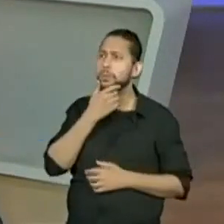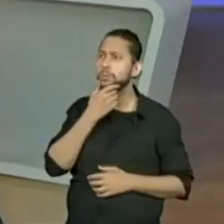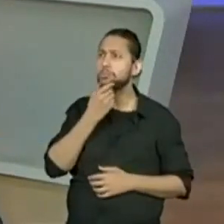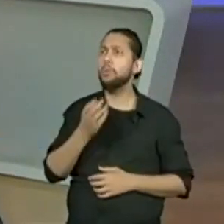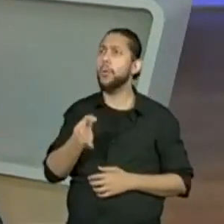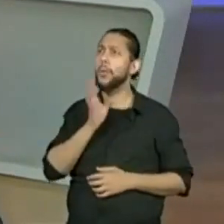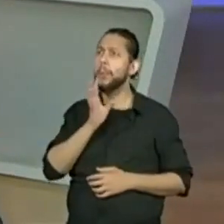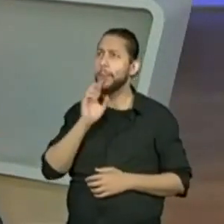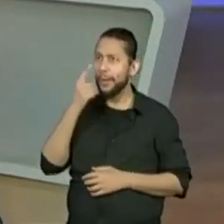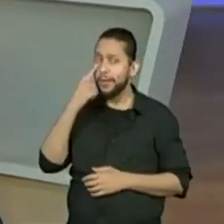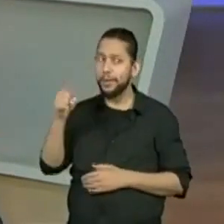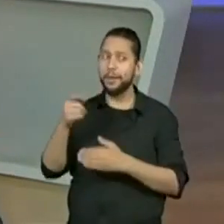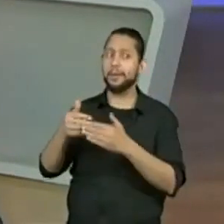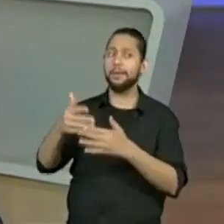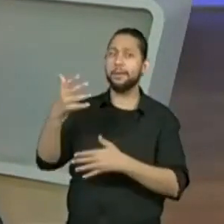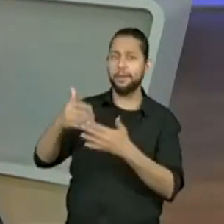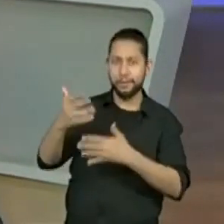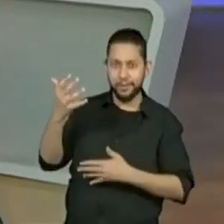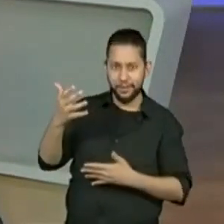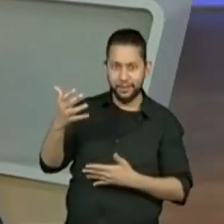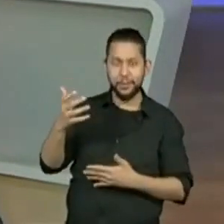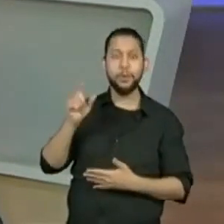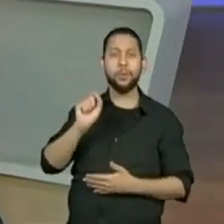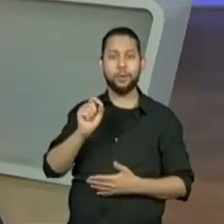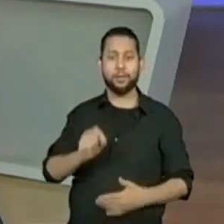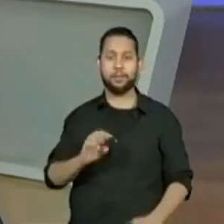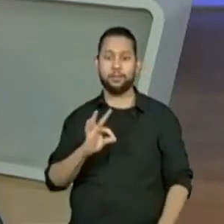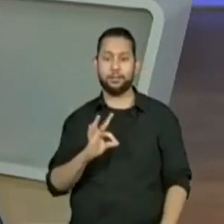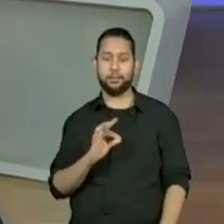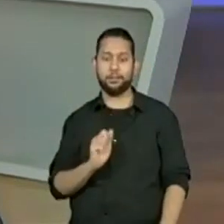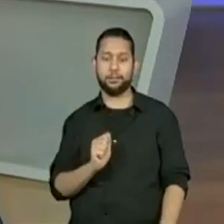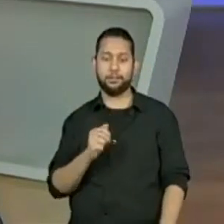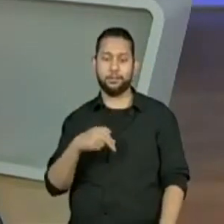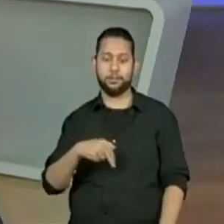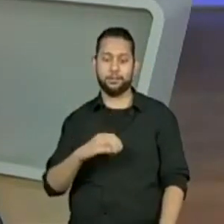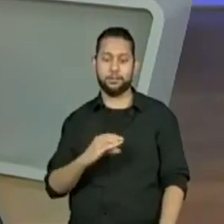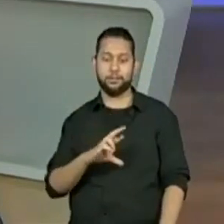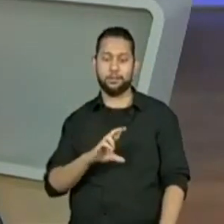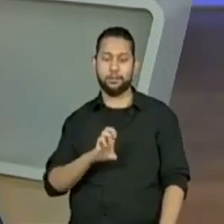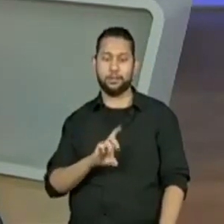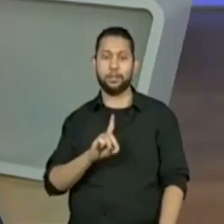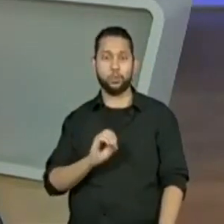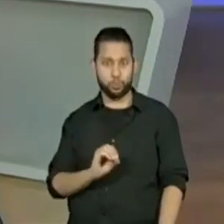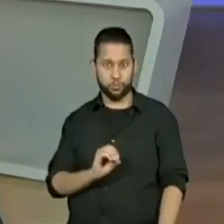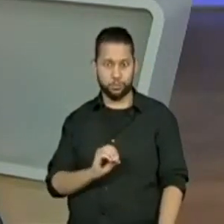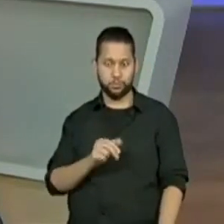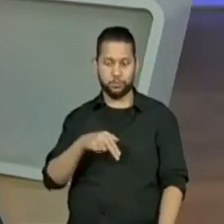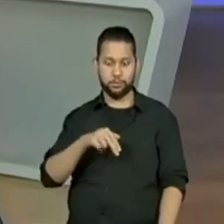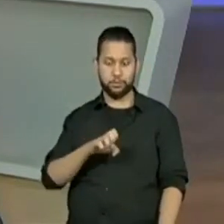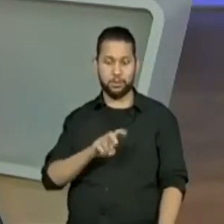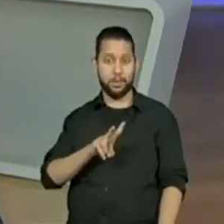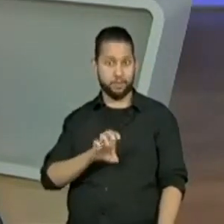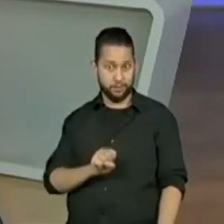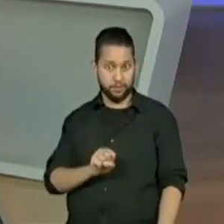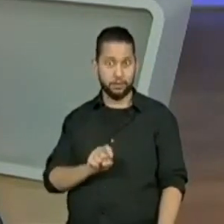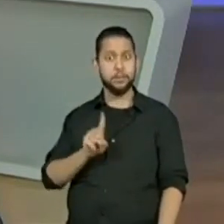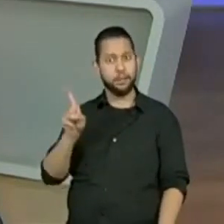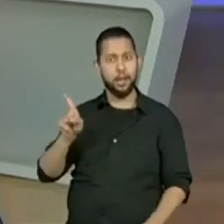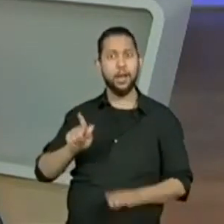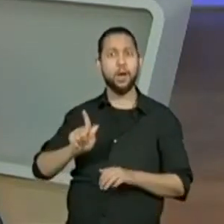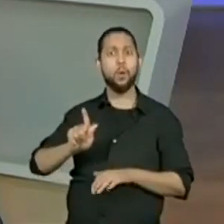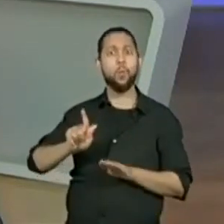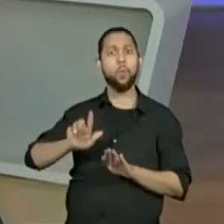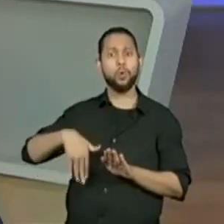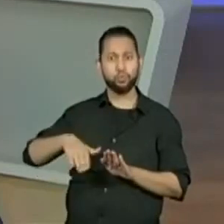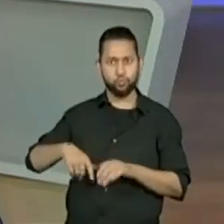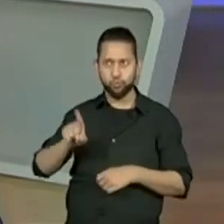conheço. Ó, escola Tancredo Neves, quinto ano C, Guarujá. Ó, a Pro Cristina colocando